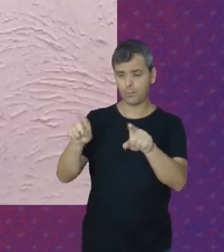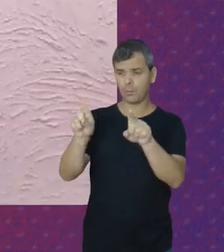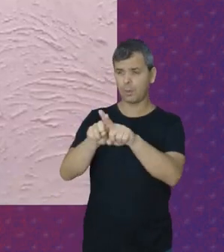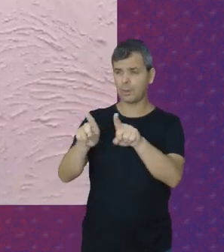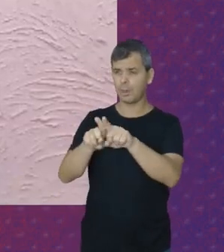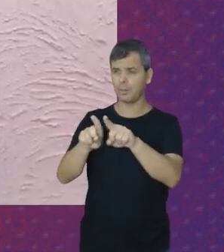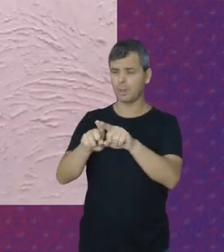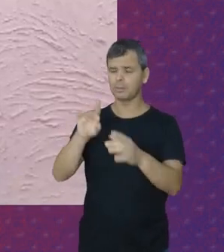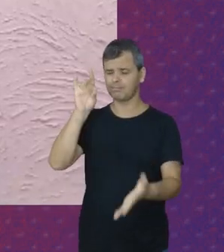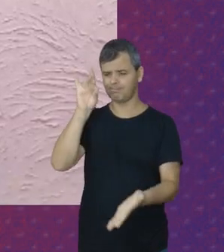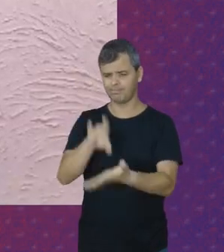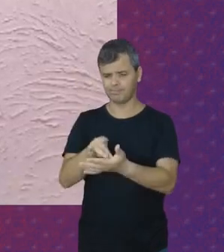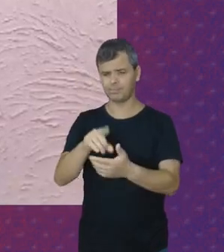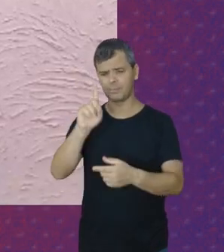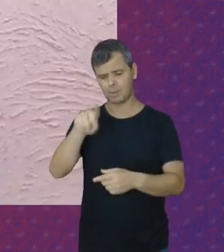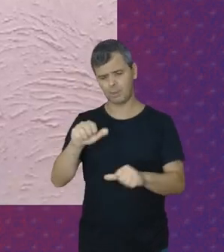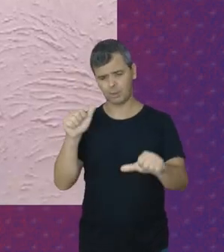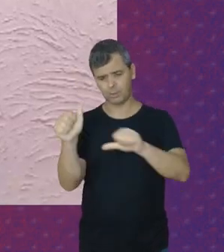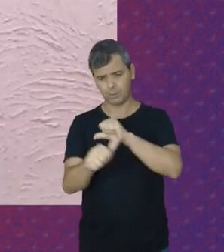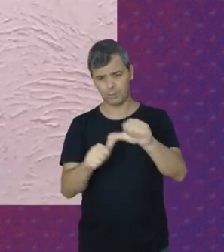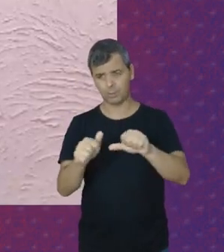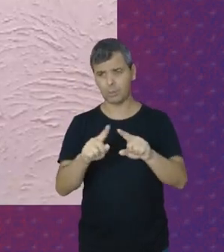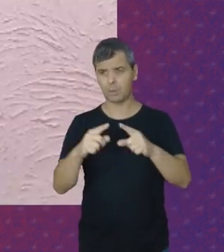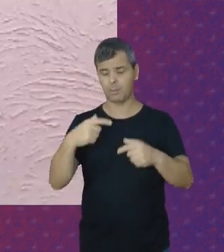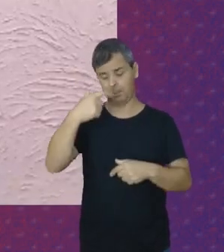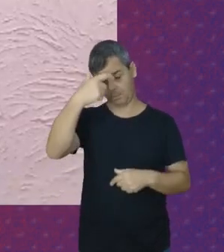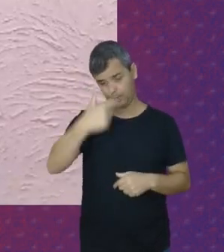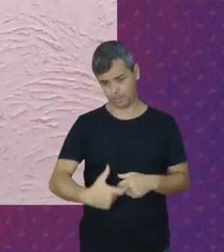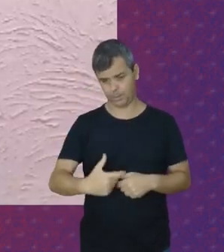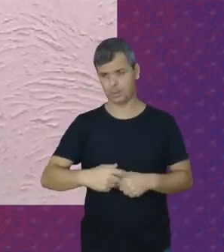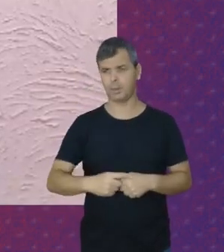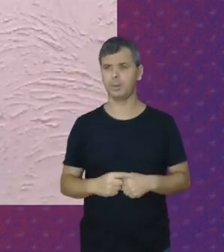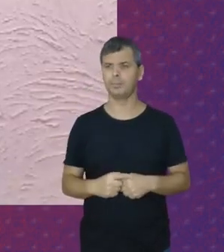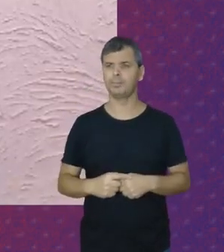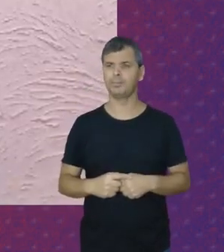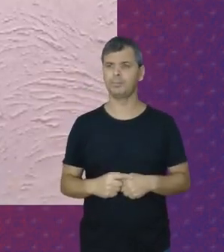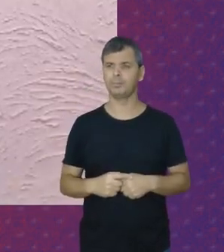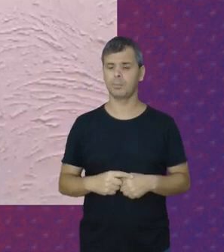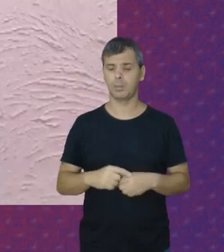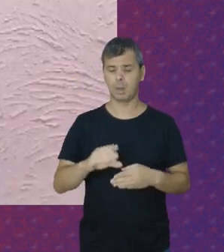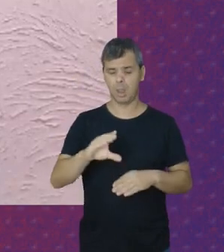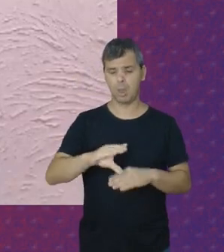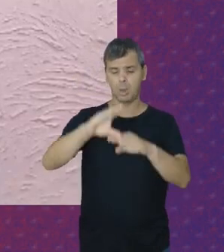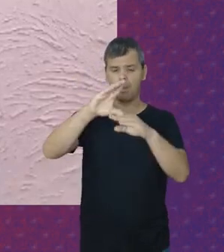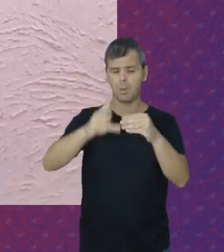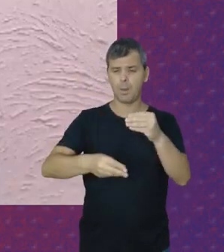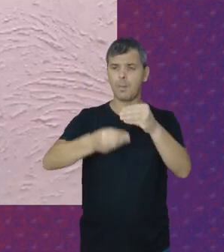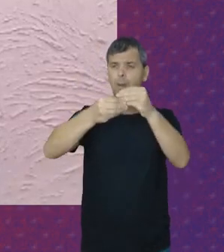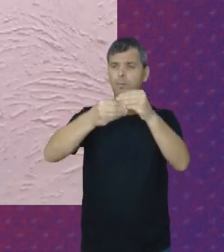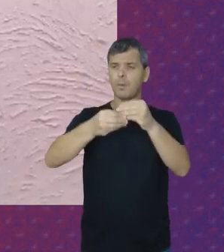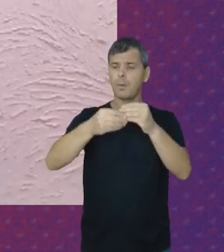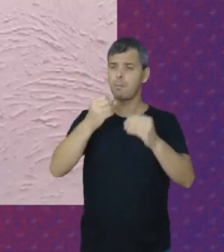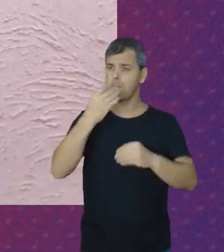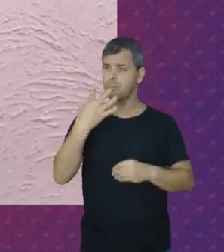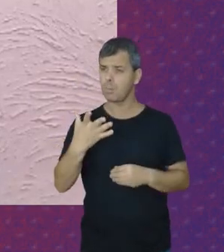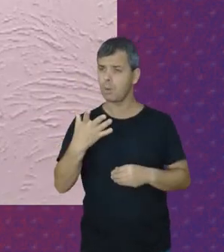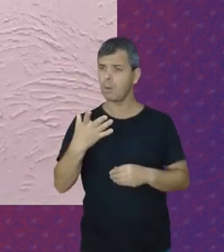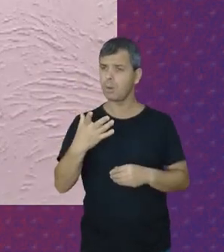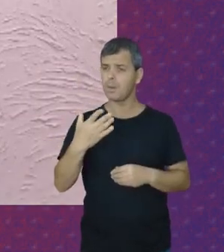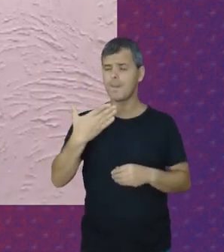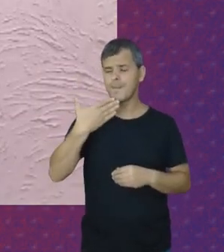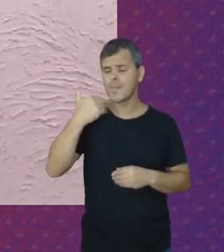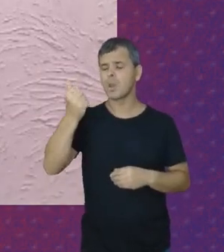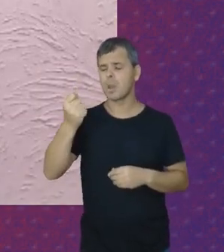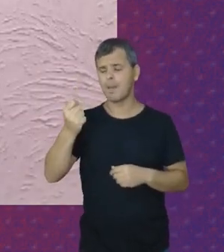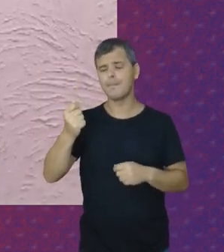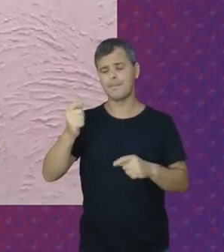com certeza Isso vai mudar Então, para mim Para mim A PEC foi boa E para mim Tem que melhorar